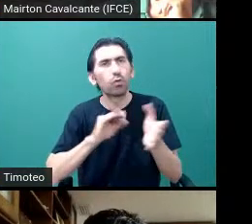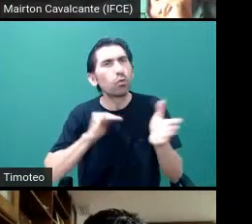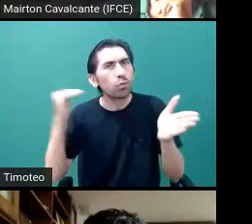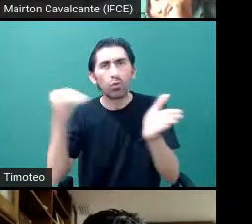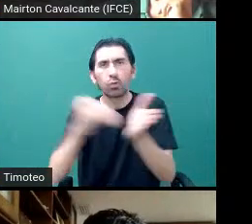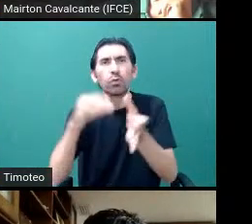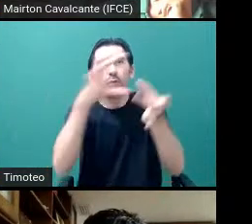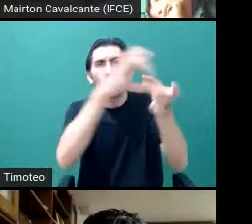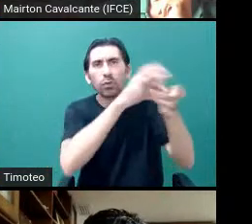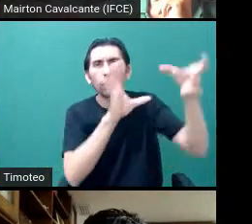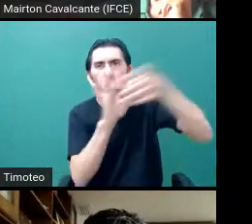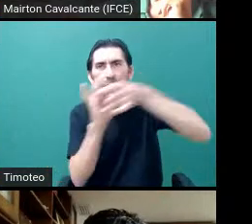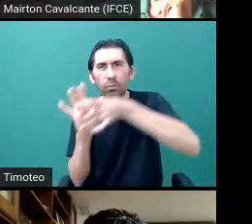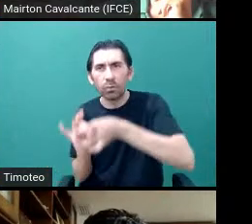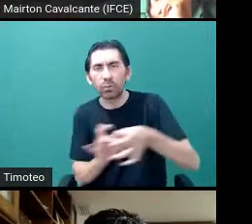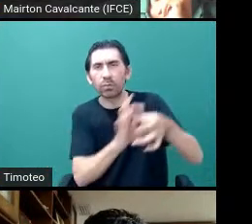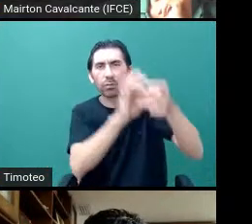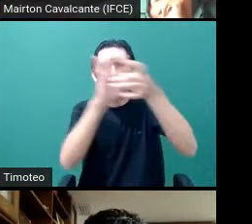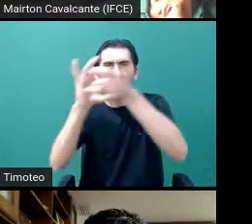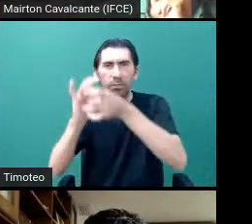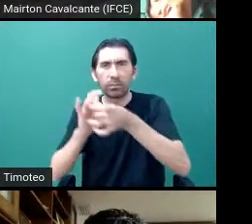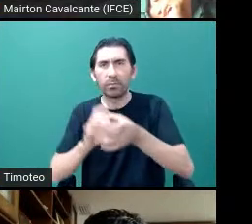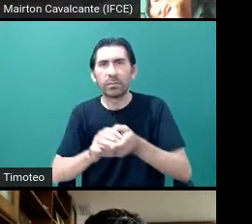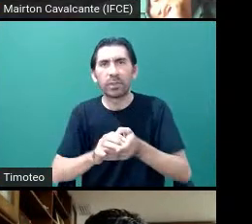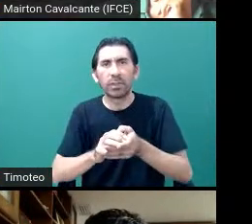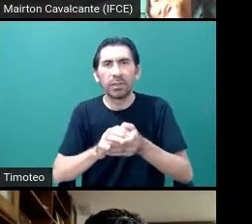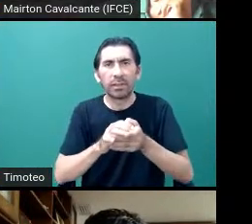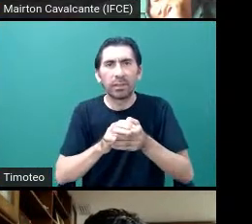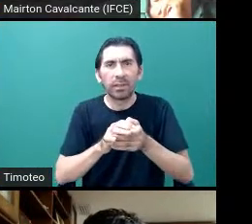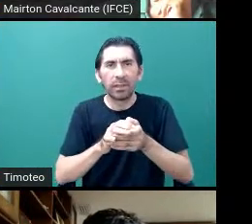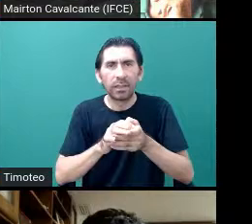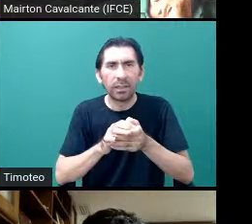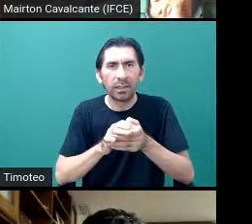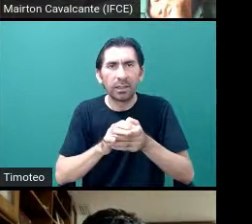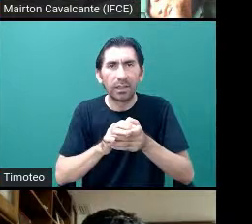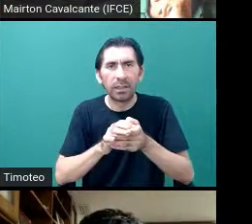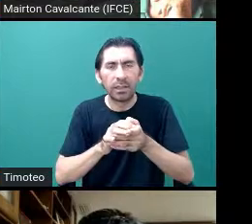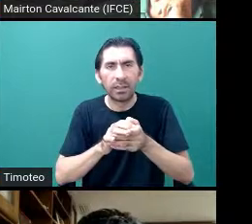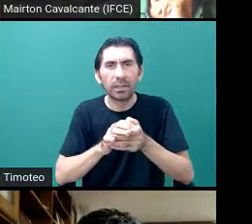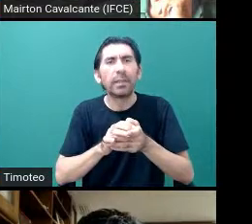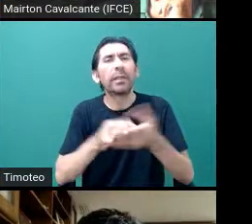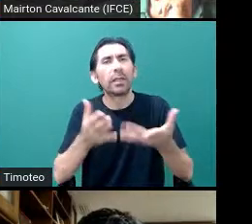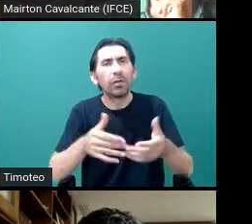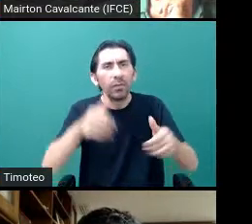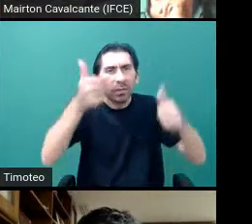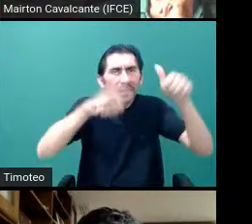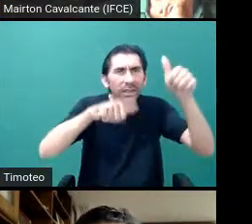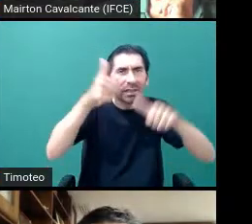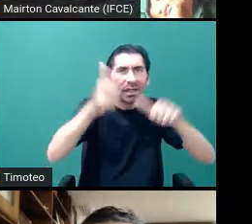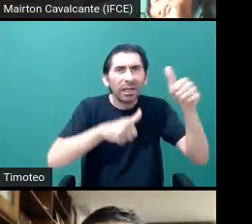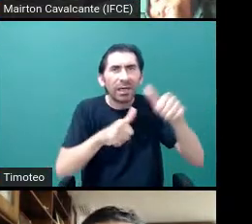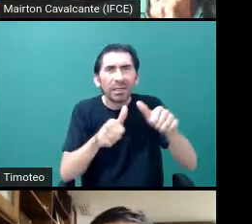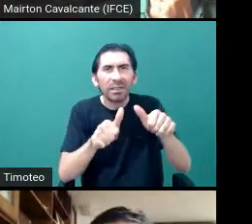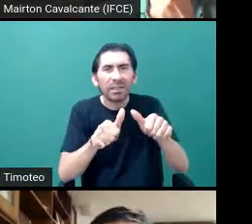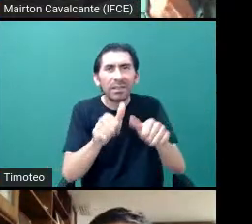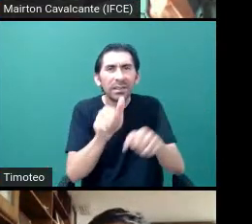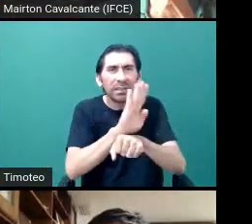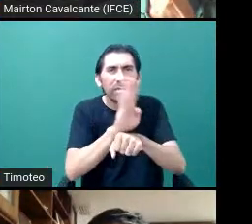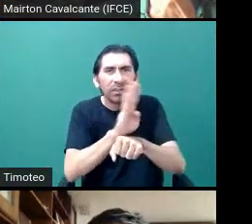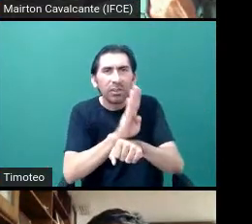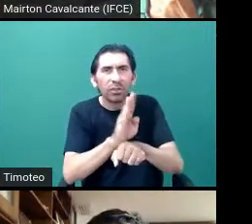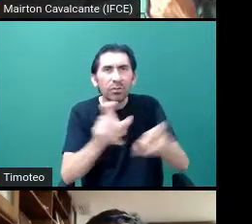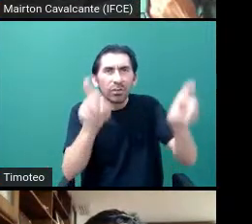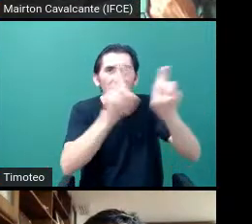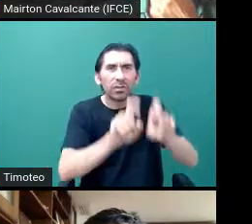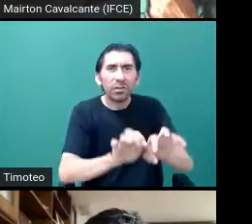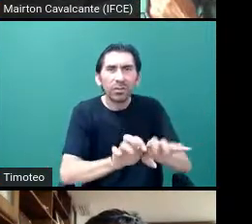através dos filamentos. Então, o que se faz com as simulações, que não é só para ter uma imagem bonita, embora a